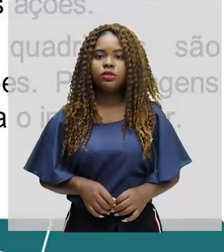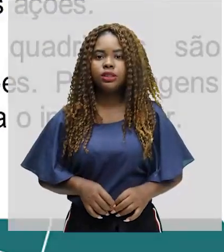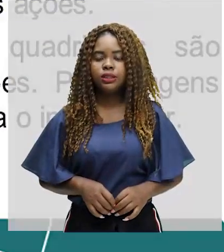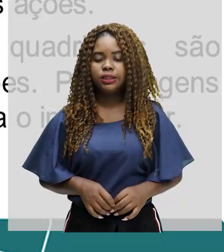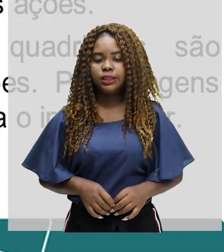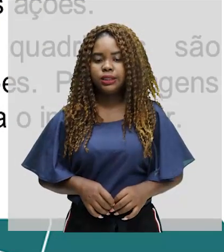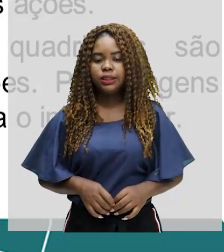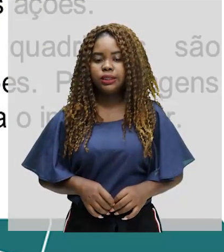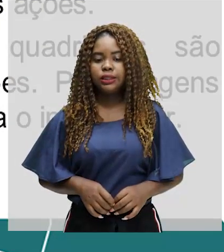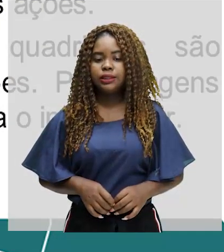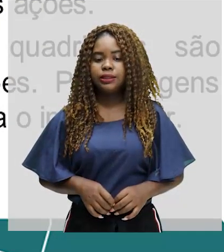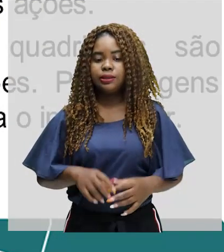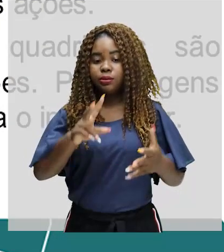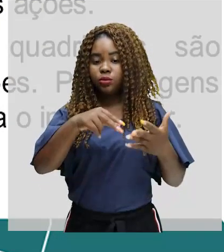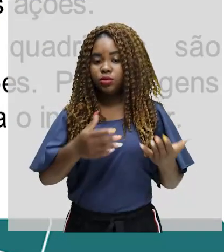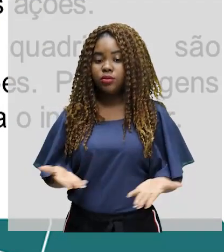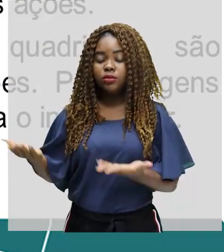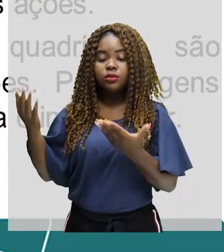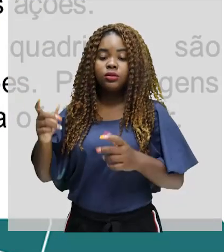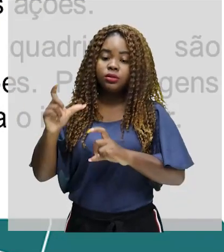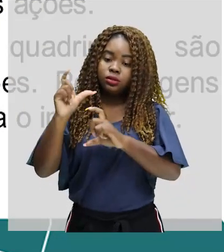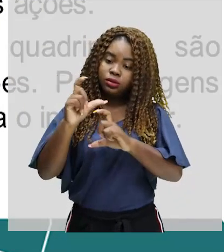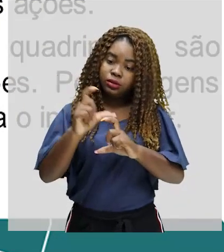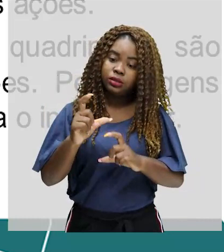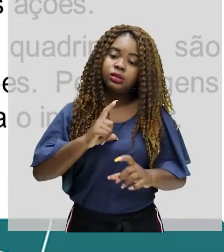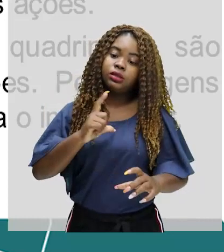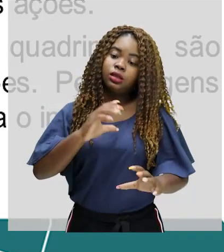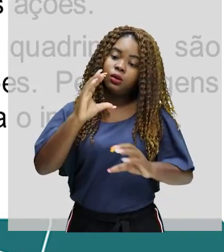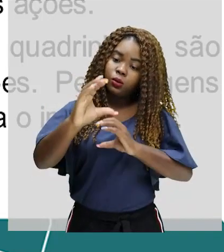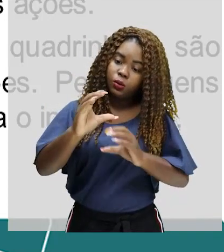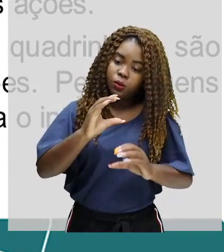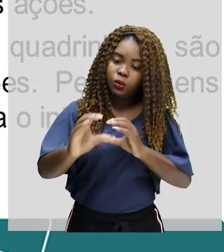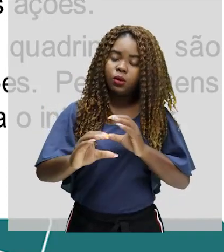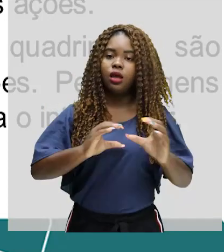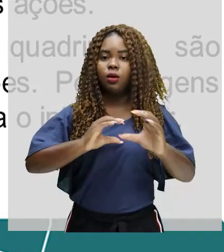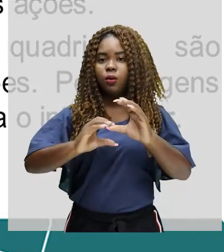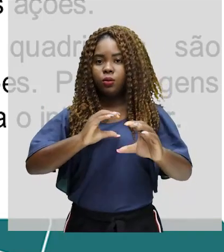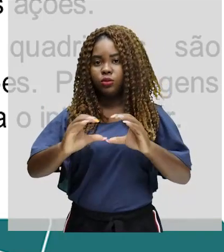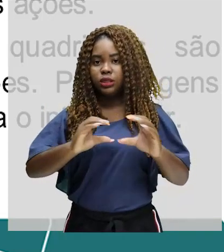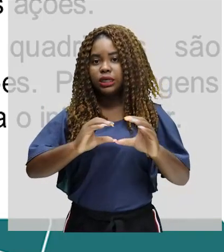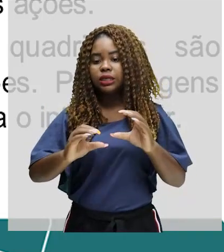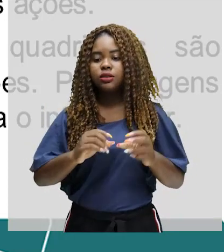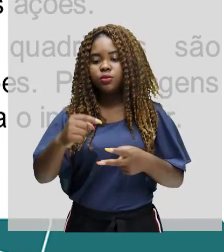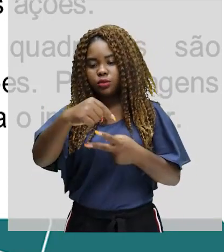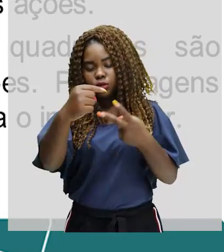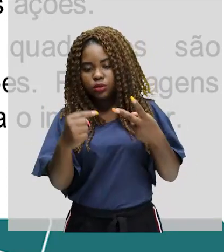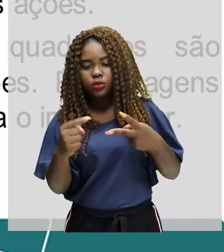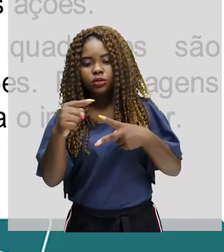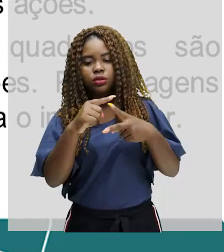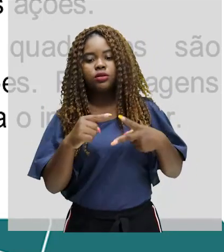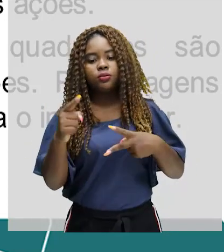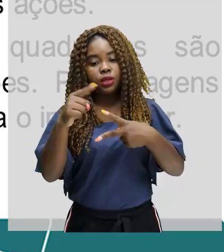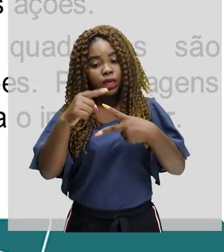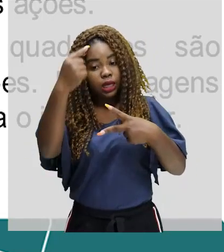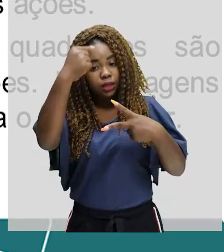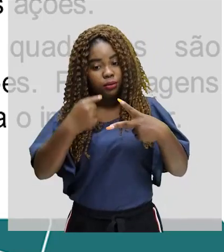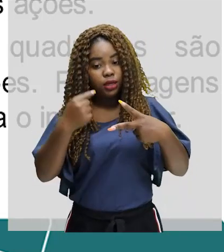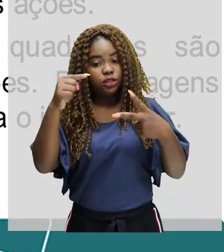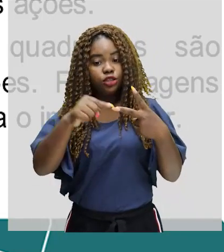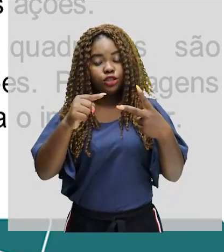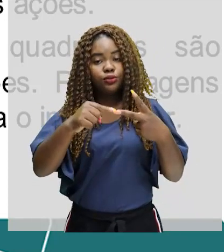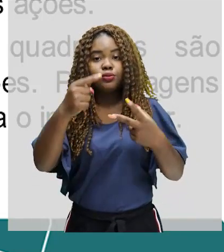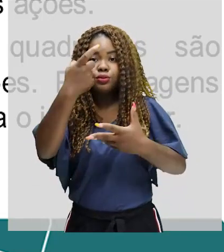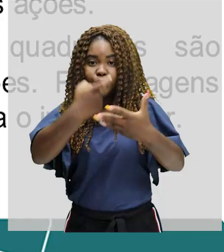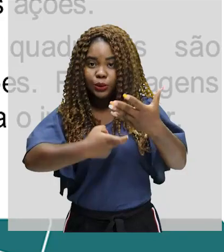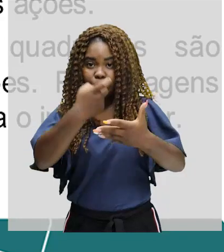As histórias em quadrinhos estabelecem comunicação por meio de dois códigos, a imagem e o texto escrito. Sendo assim,